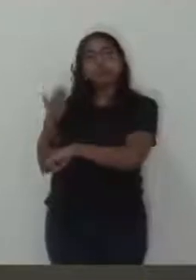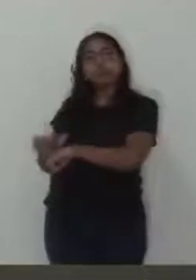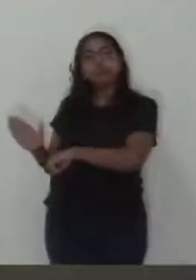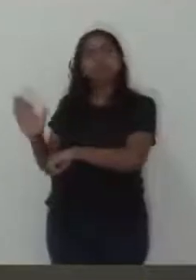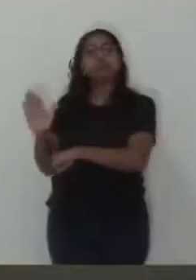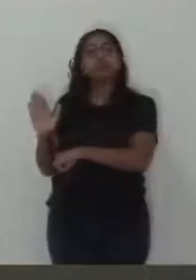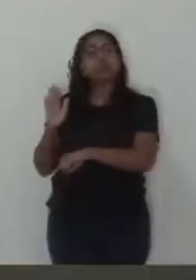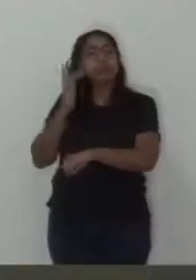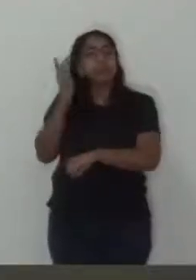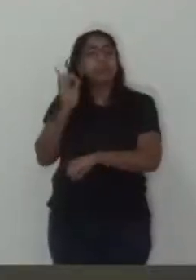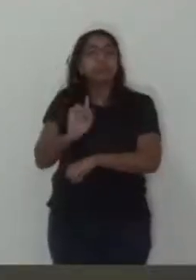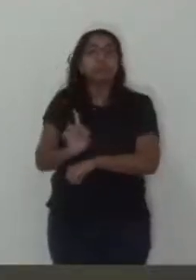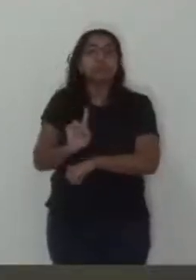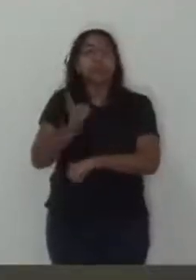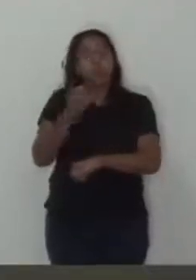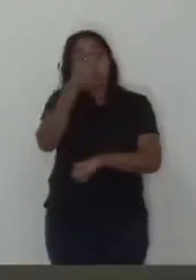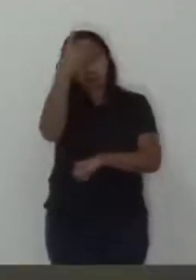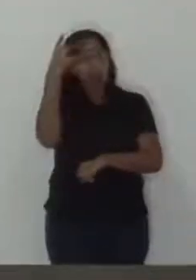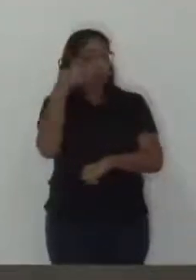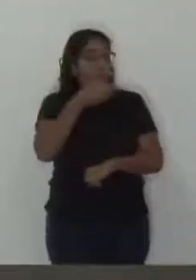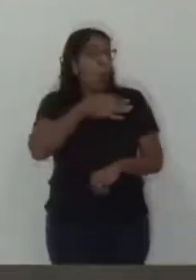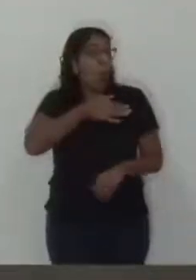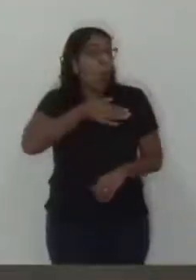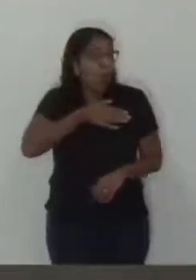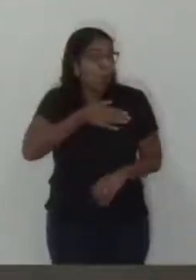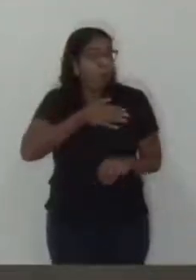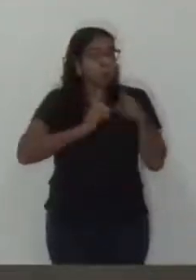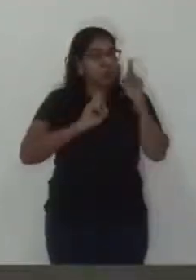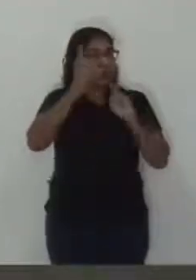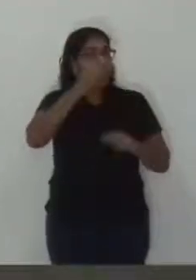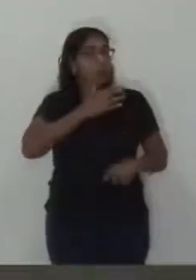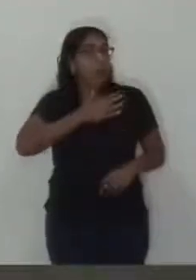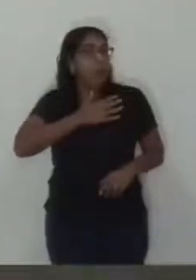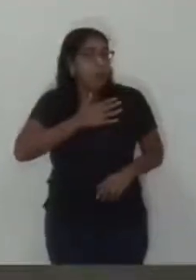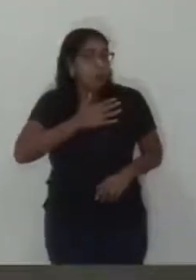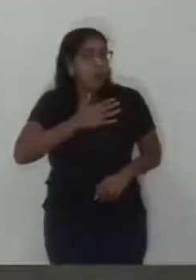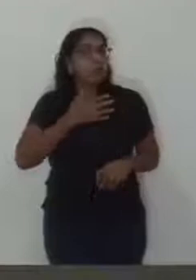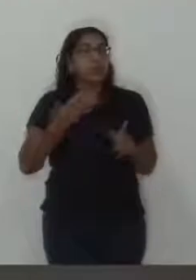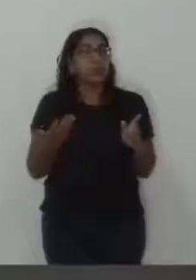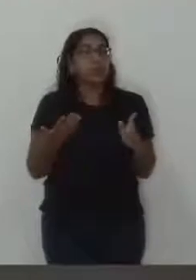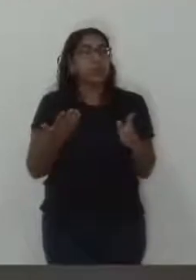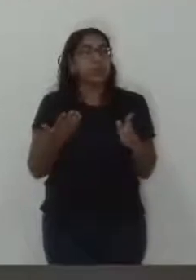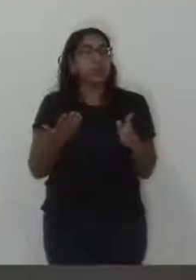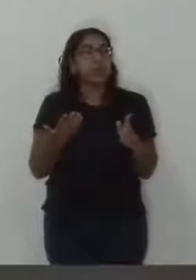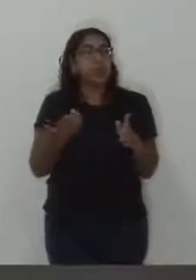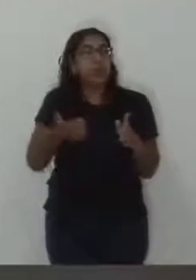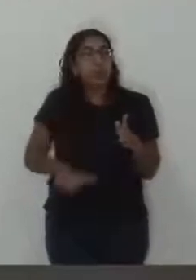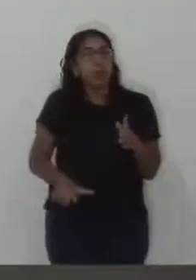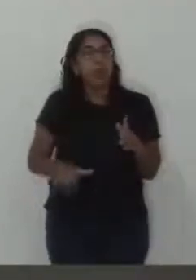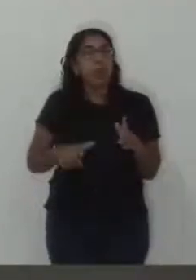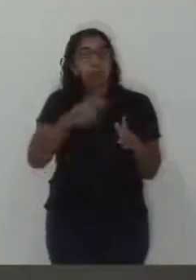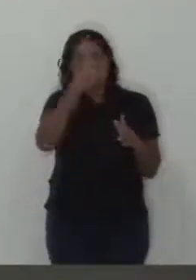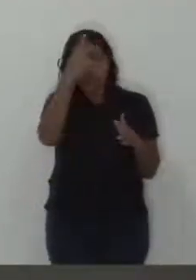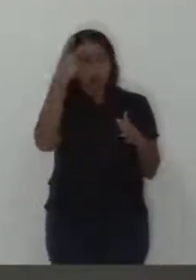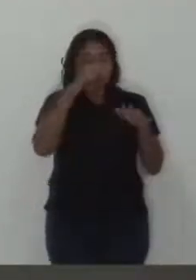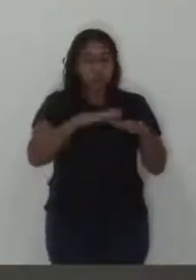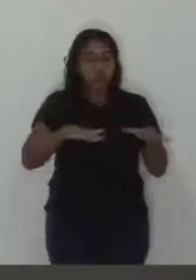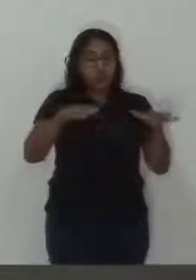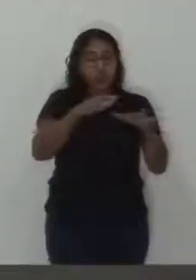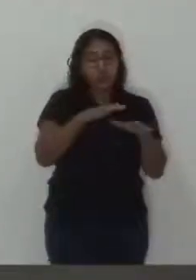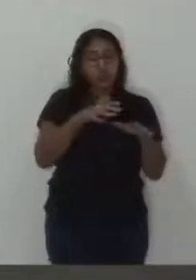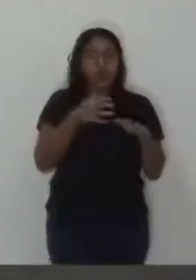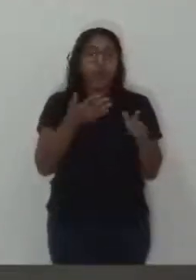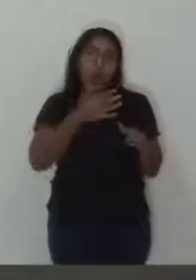faz realmente quem gosta, quem gosta do carnaval, quem tem uma predileção especial. Não só